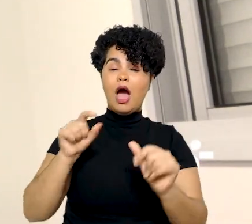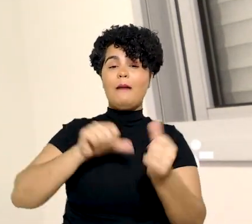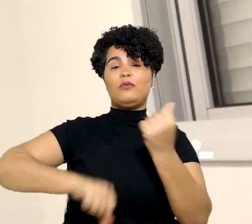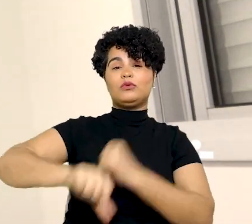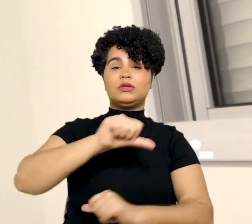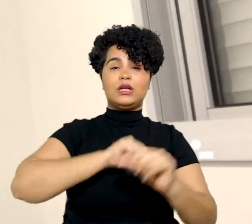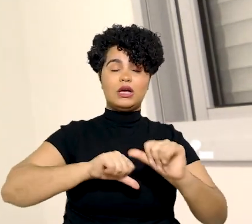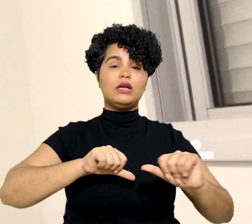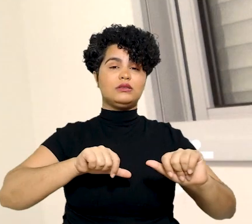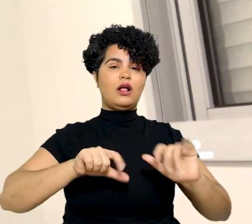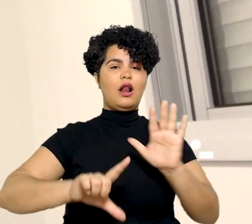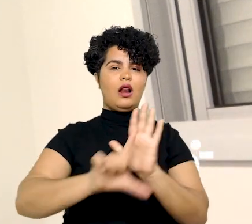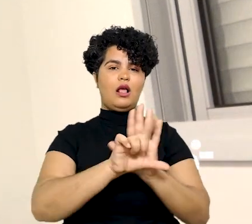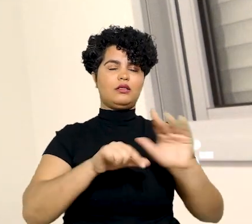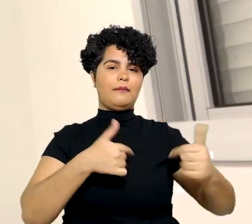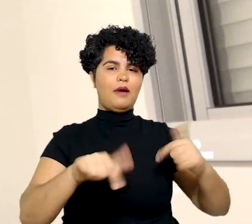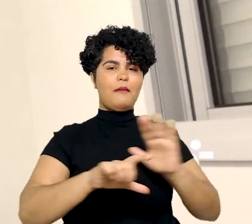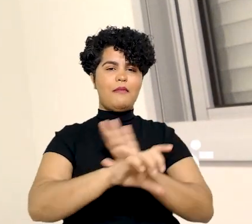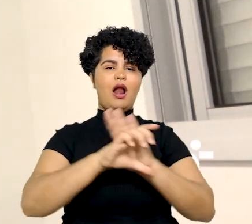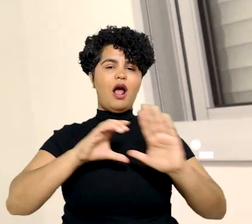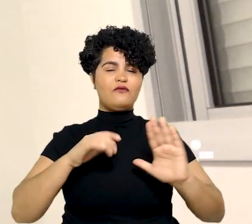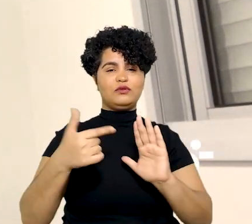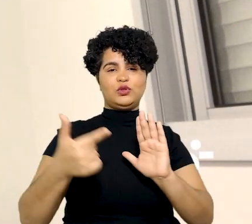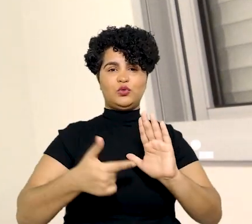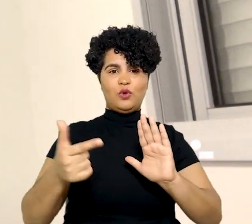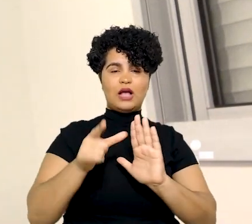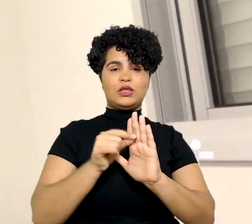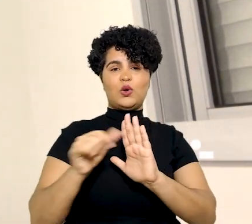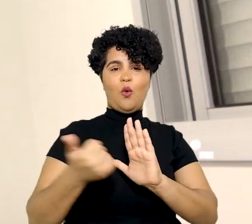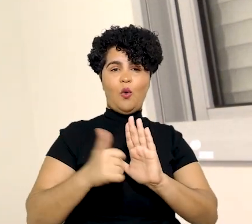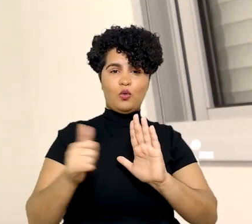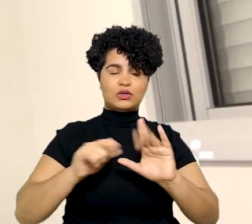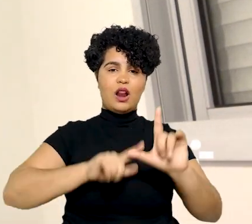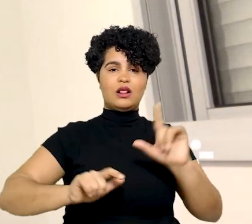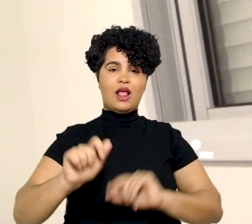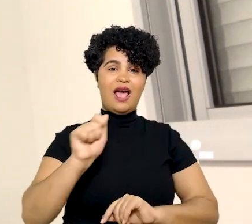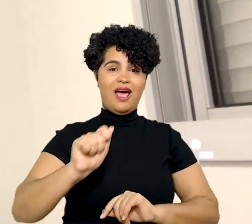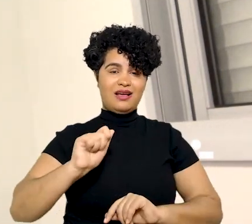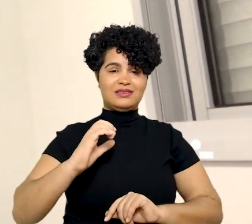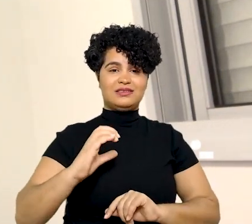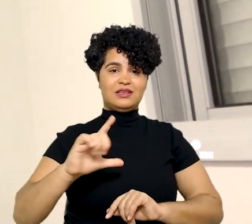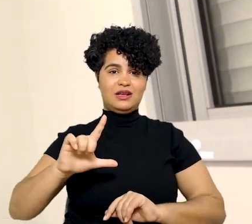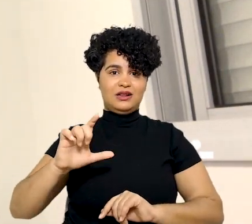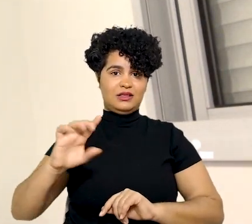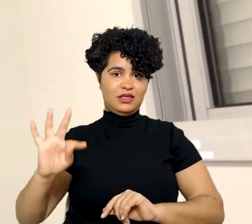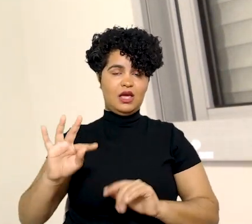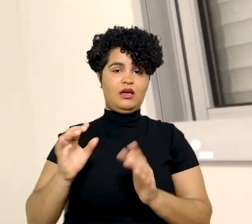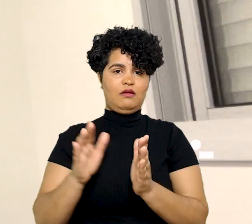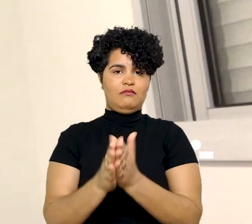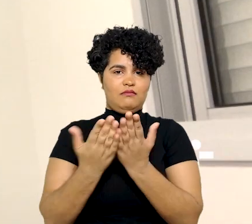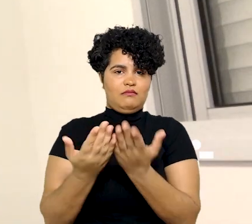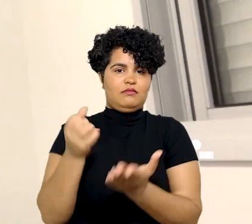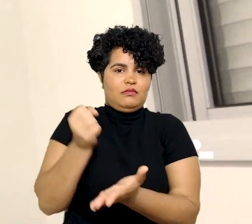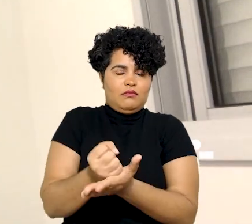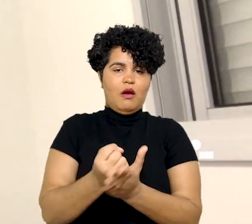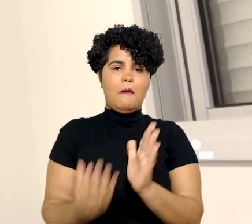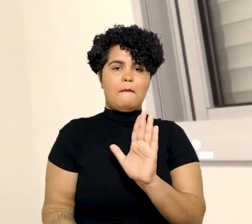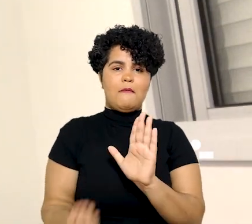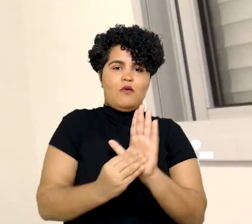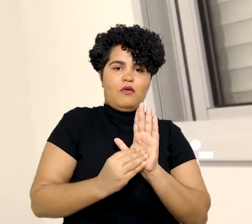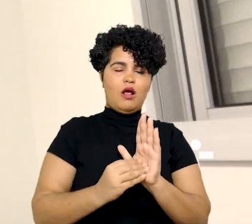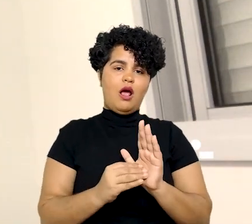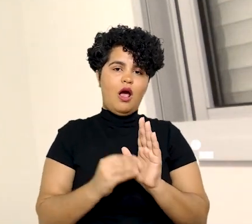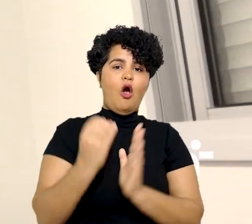possibilidade ou não, mas com a reforma trabalhista, no parágrafo 2º do artigo 11, letra A da CLT,